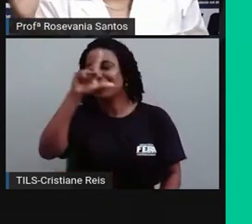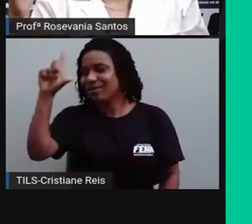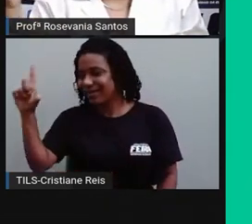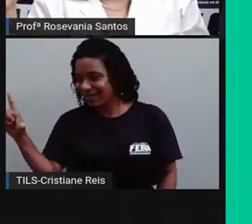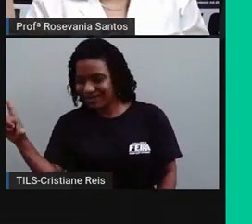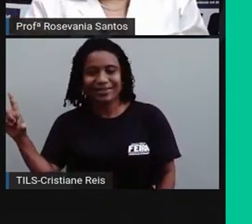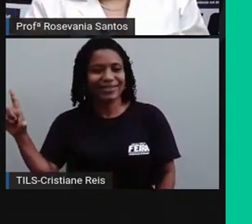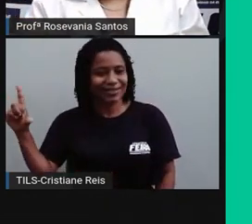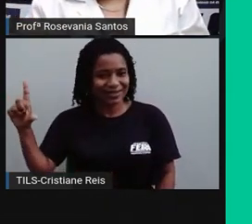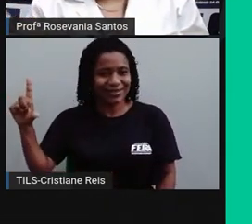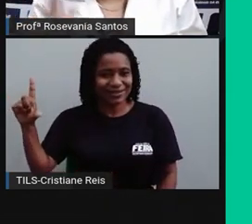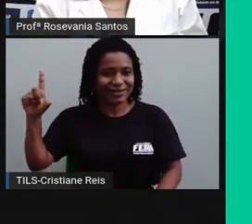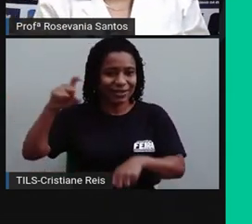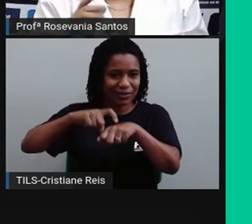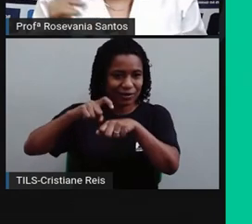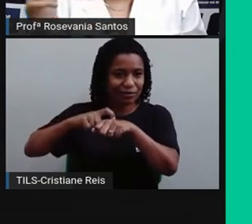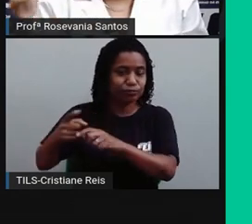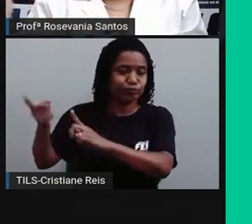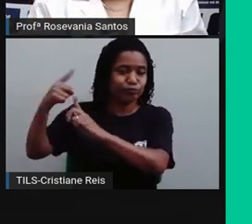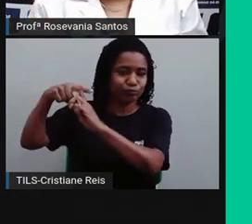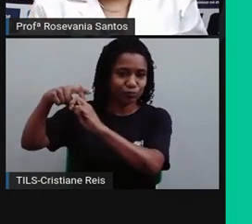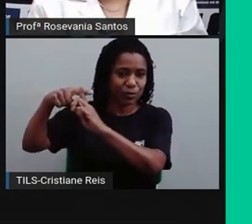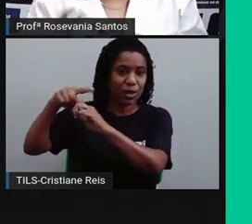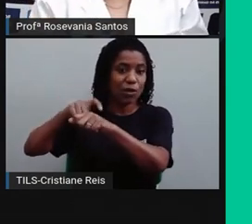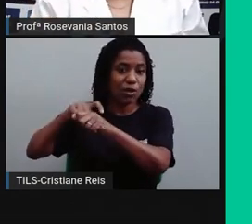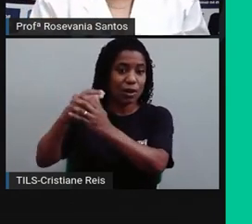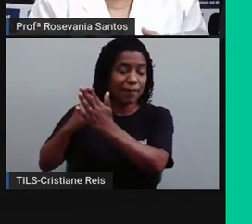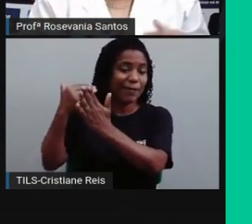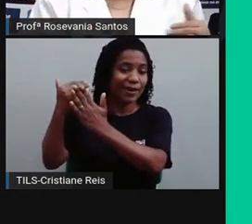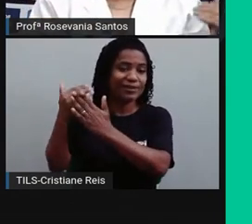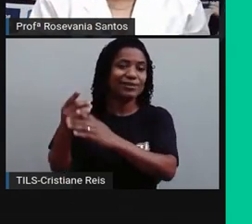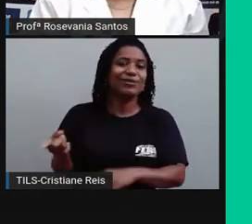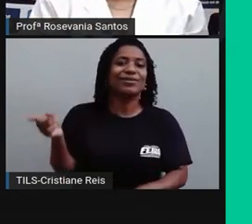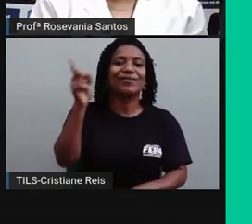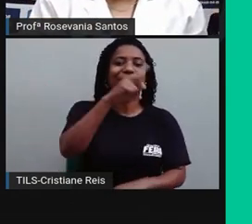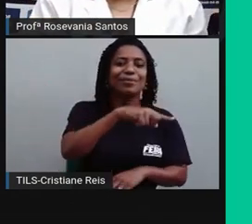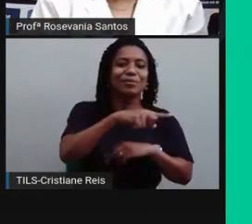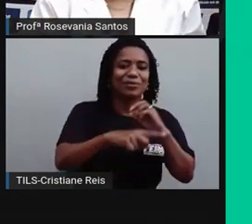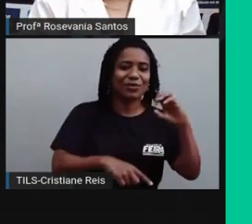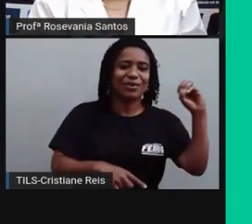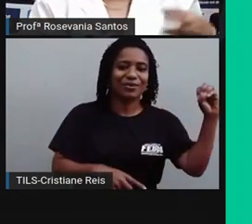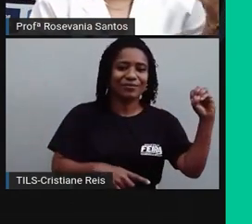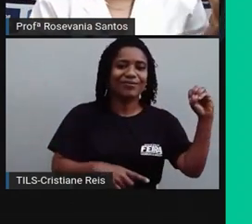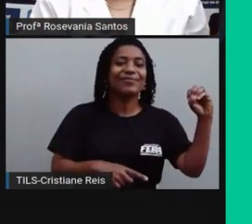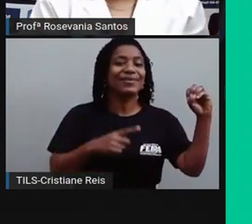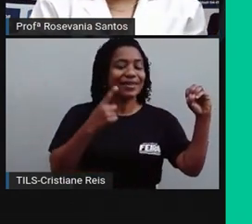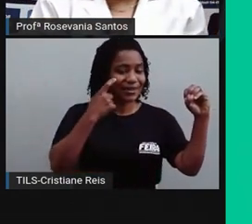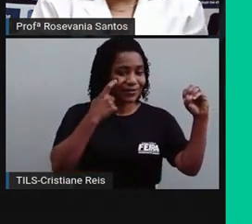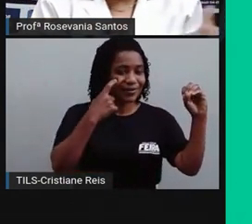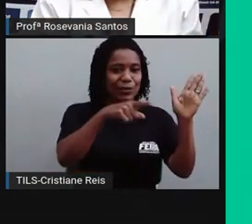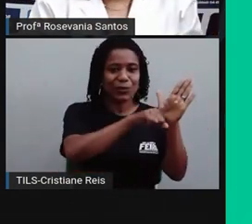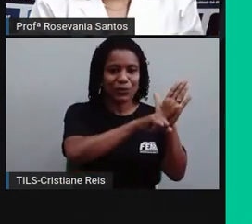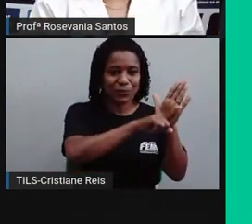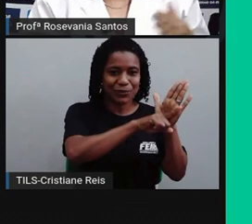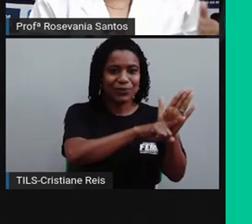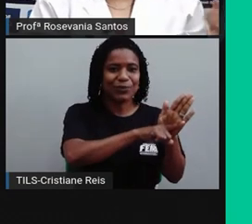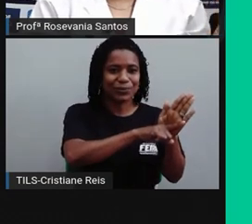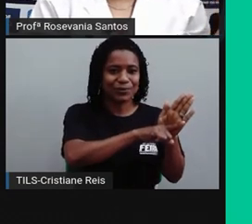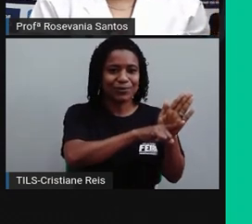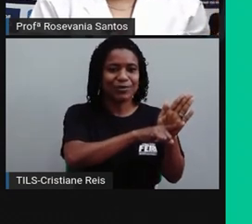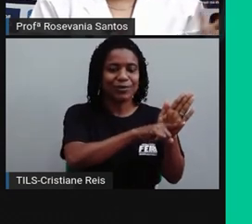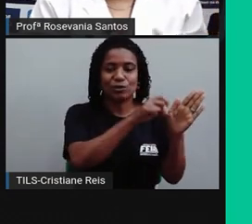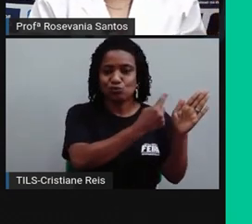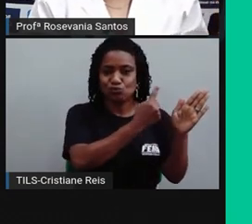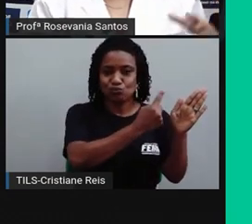aumentando um fuso horário, né, ou uma hora e cada vez que você caminha para o oeste você diminui ali de